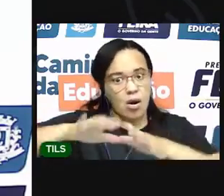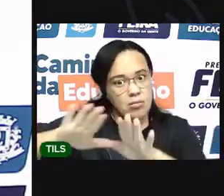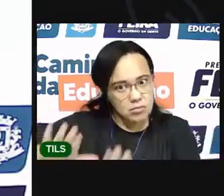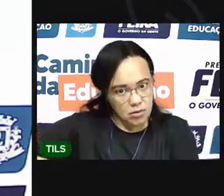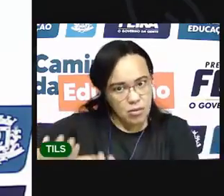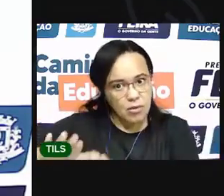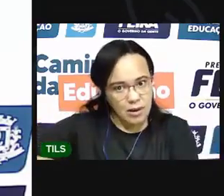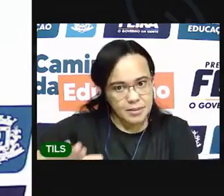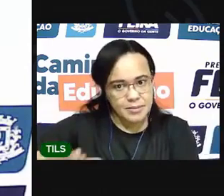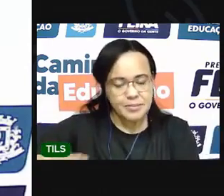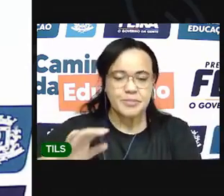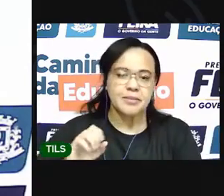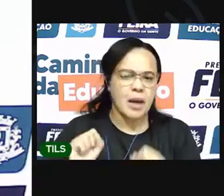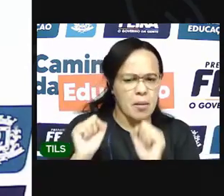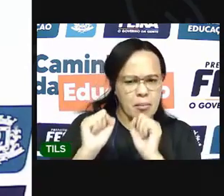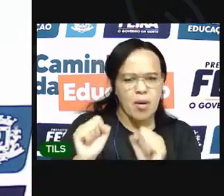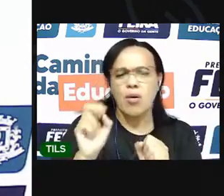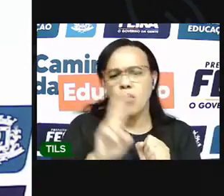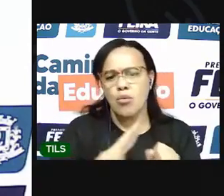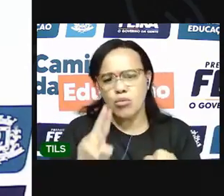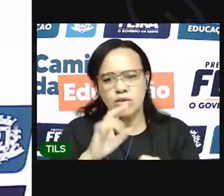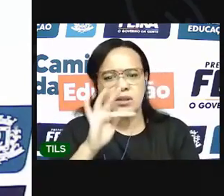porque a gente pode usar